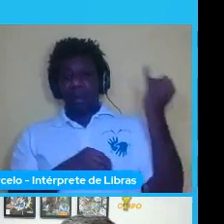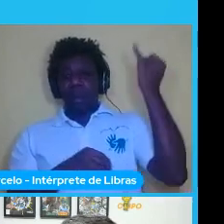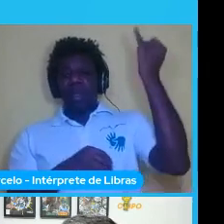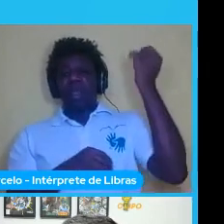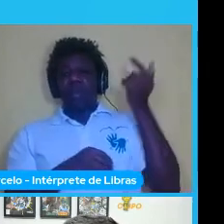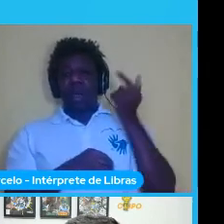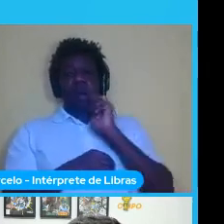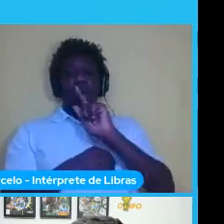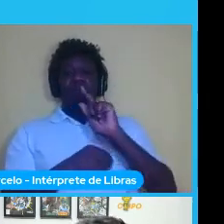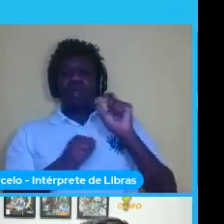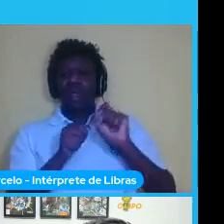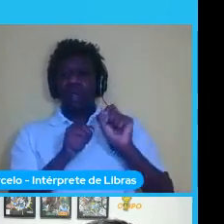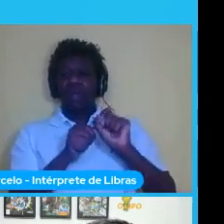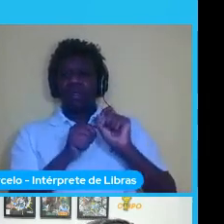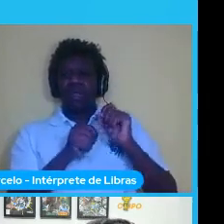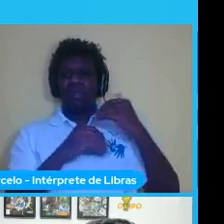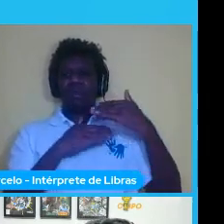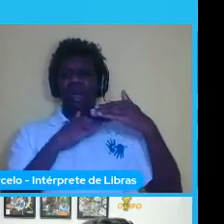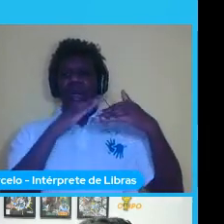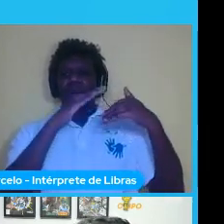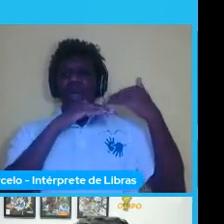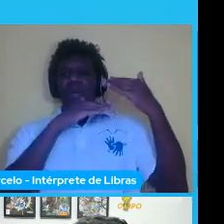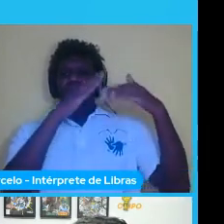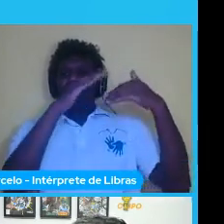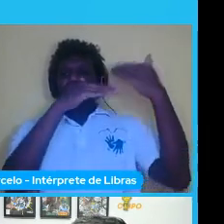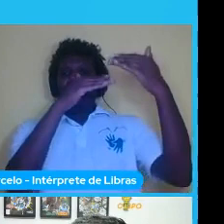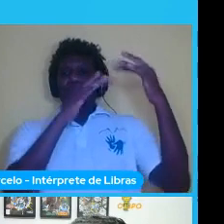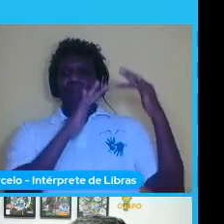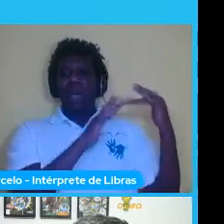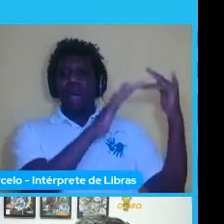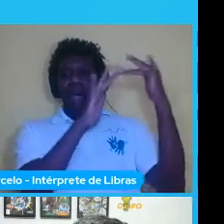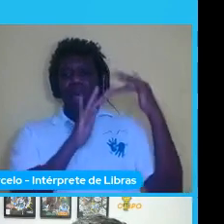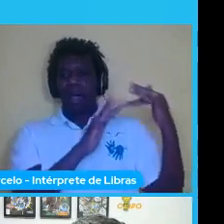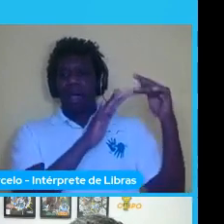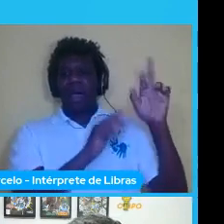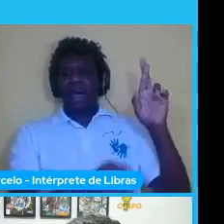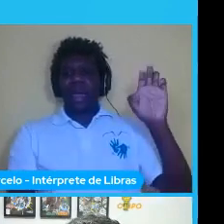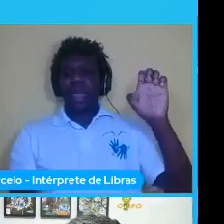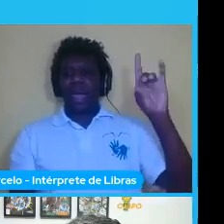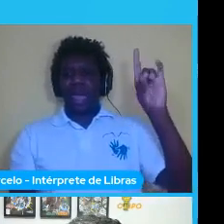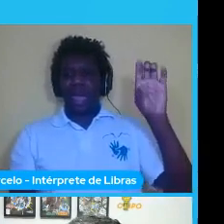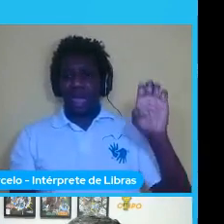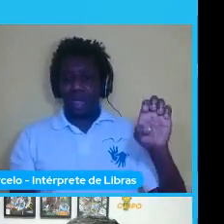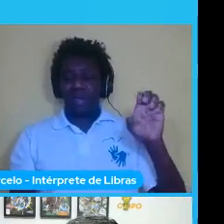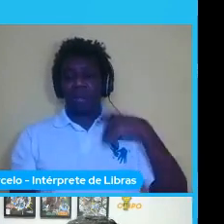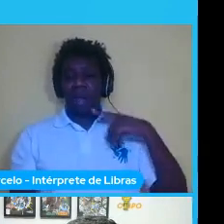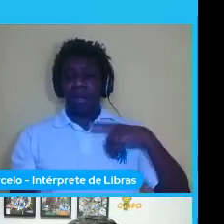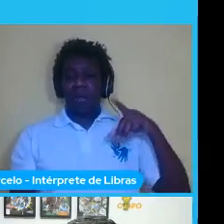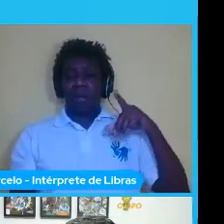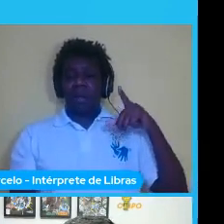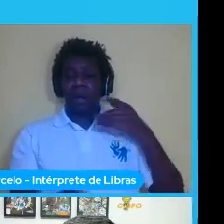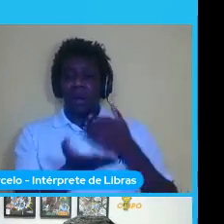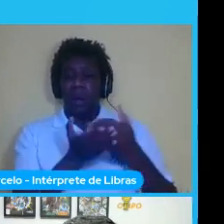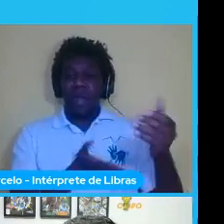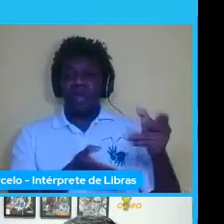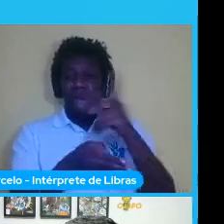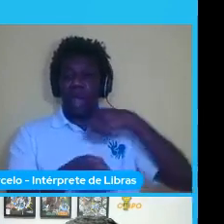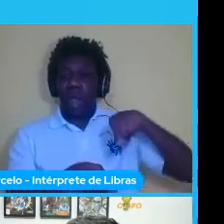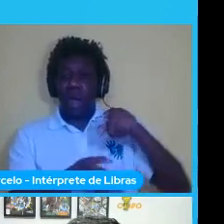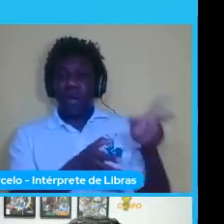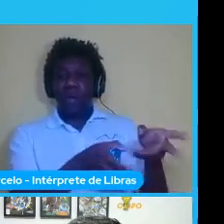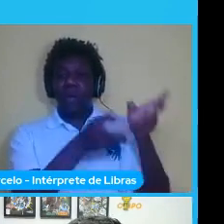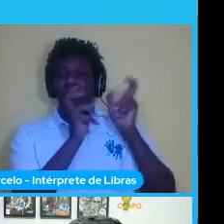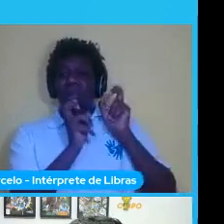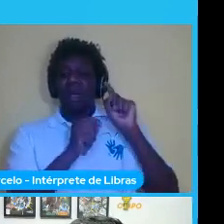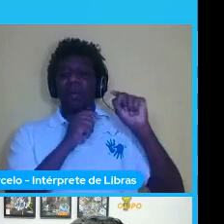fazer a construção da minha rede para ela aprender então a gente percebe aqui que mesmo com a evolução